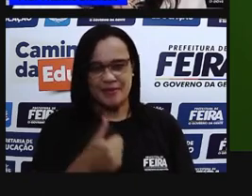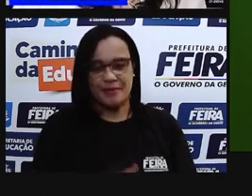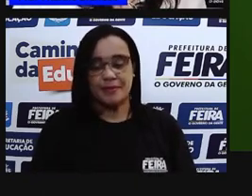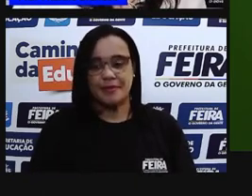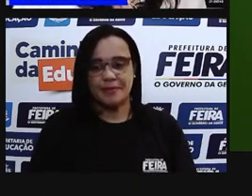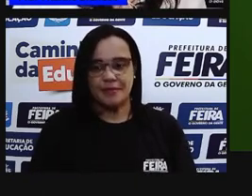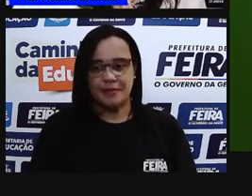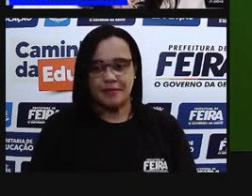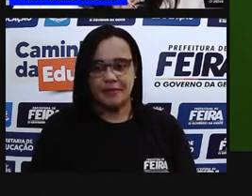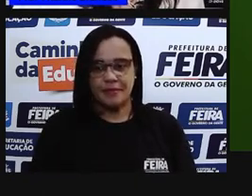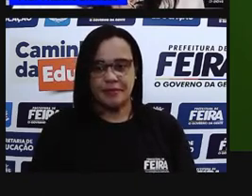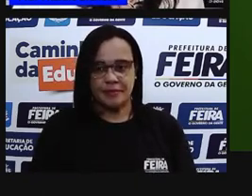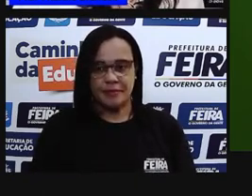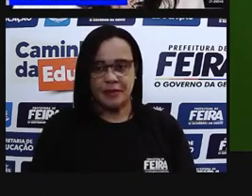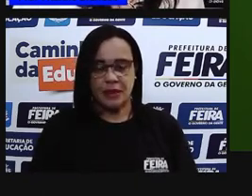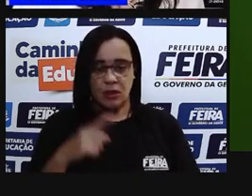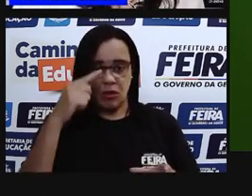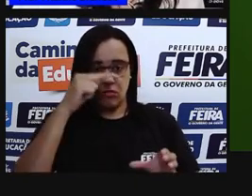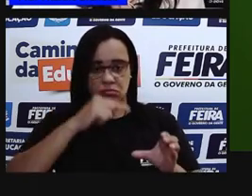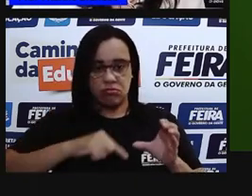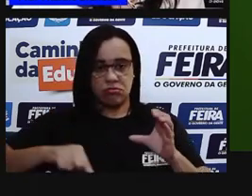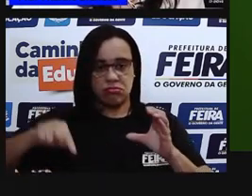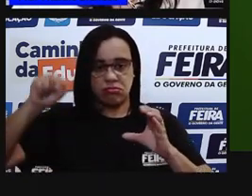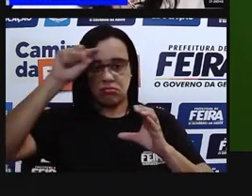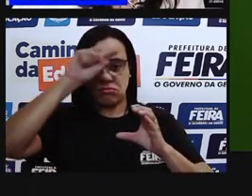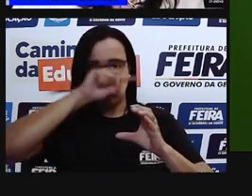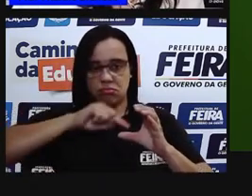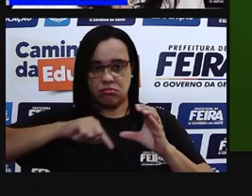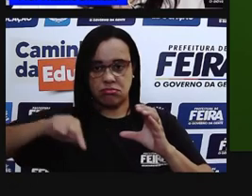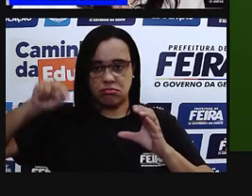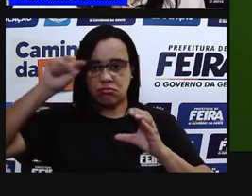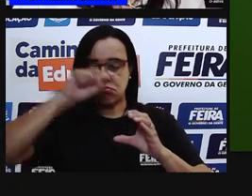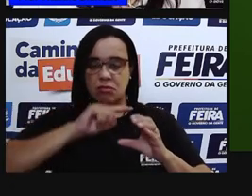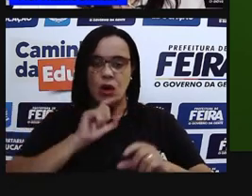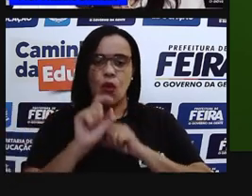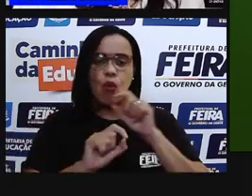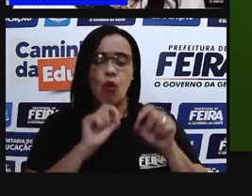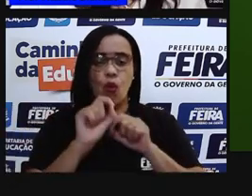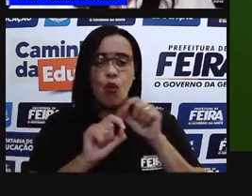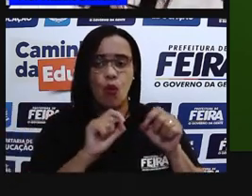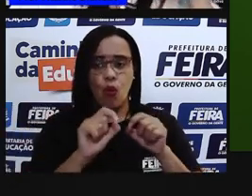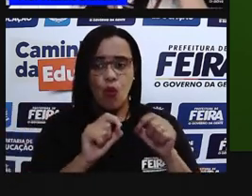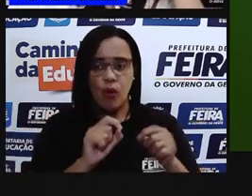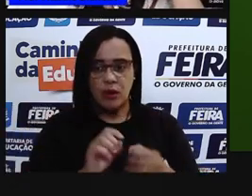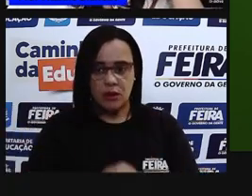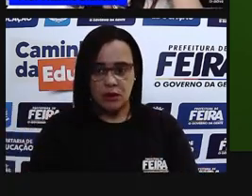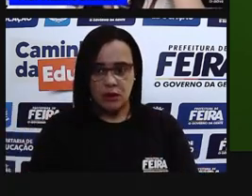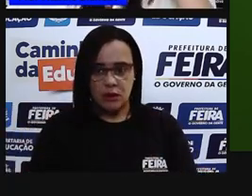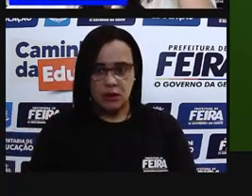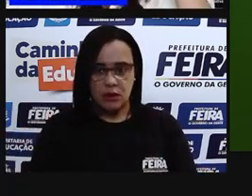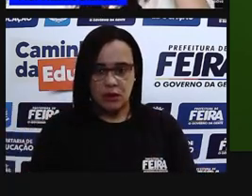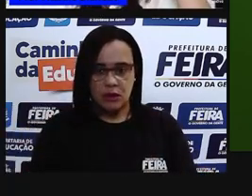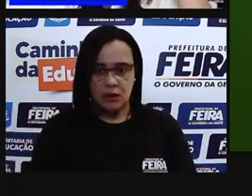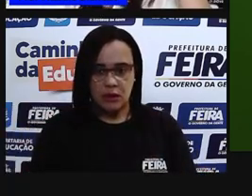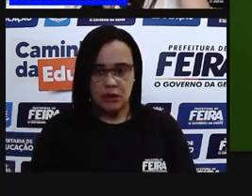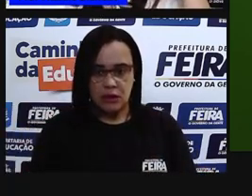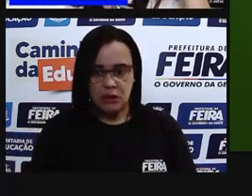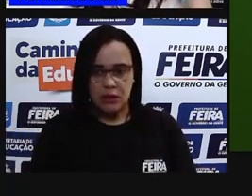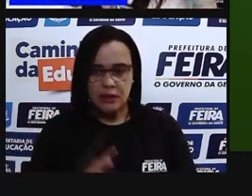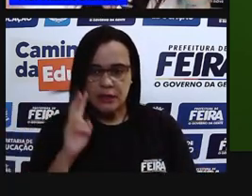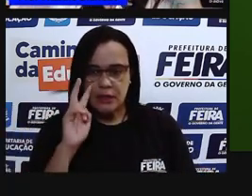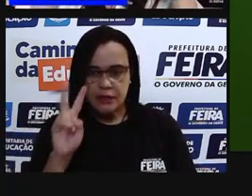extremidade, onde está o mouse, está a PRO, está passando uma estrutura bem fininha, parece que é